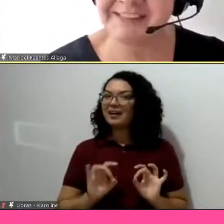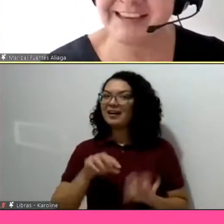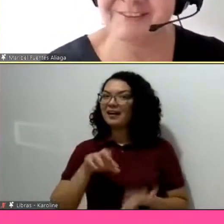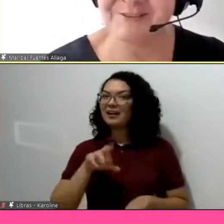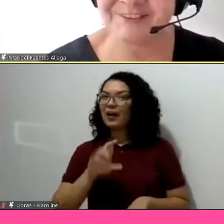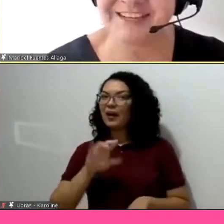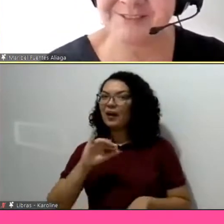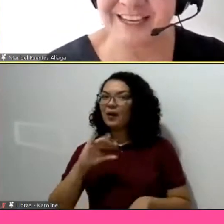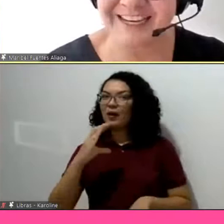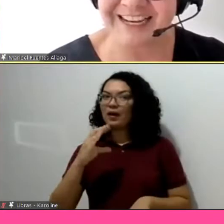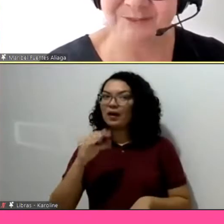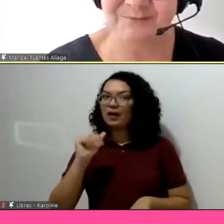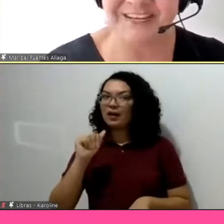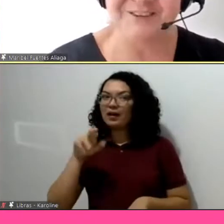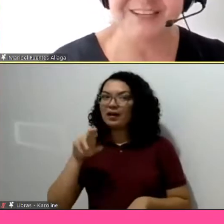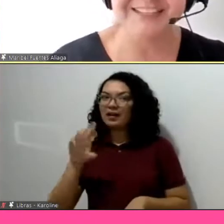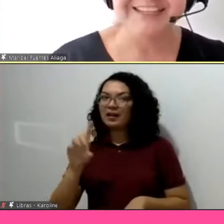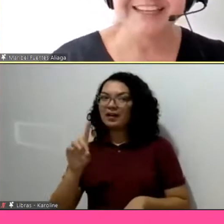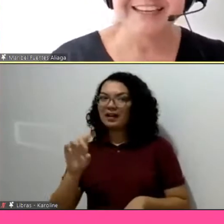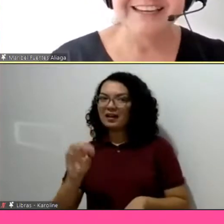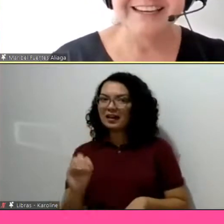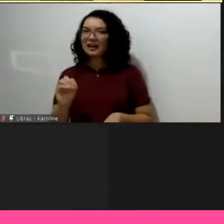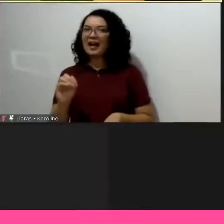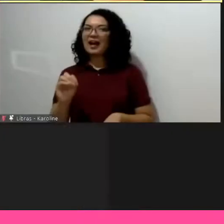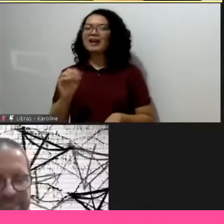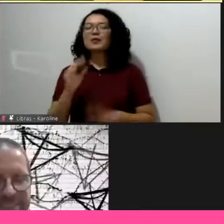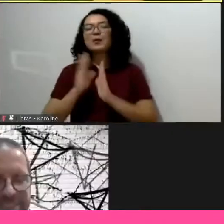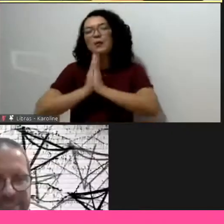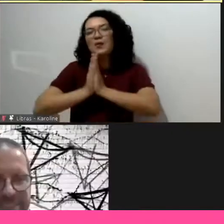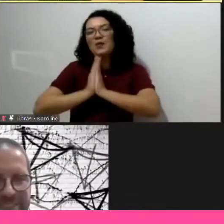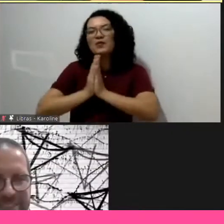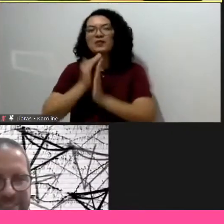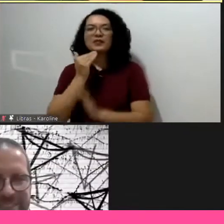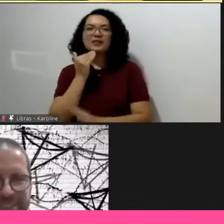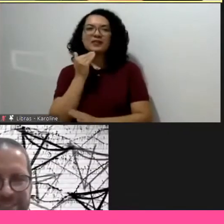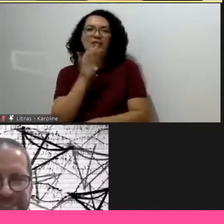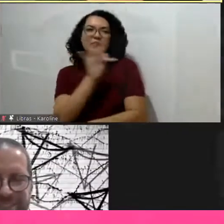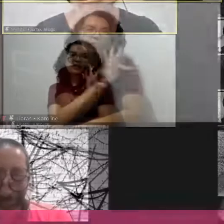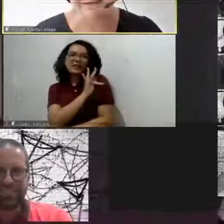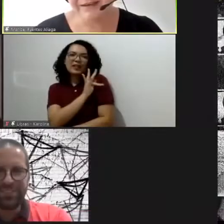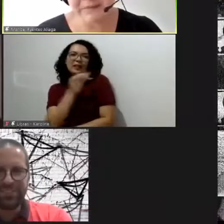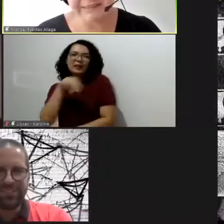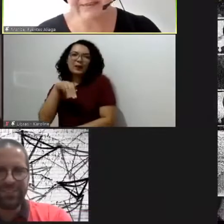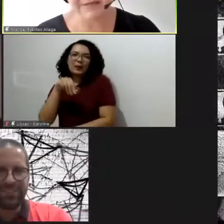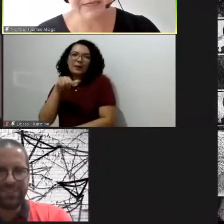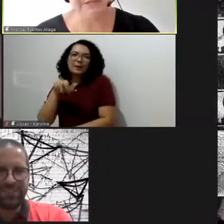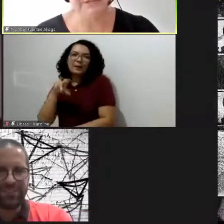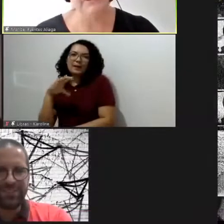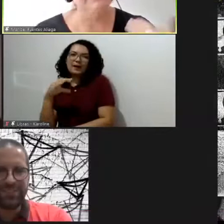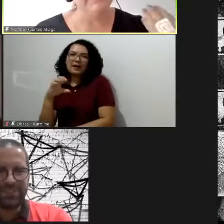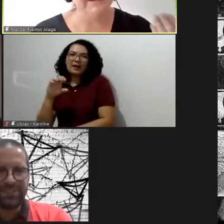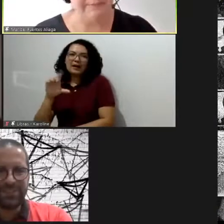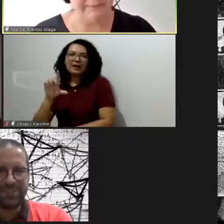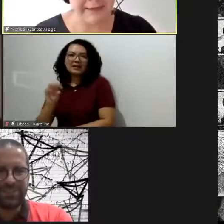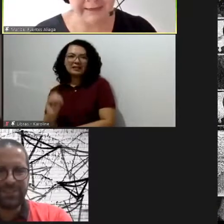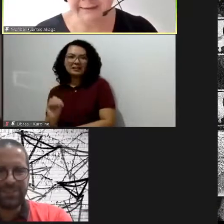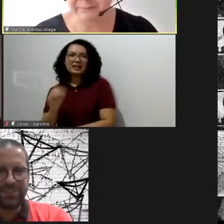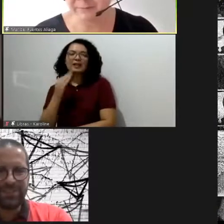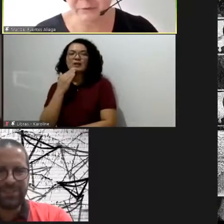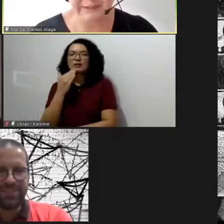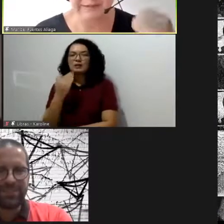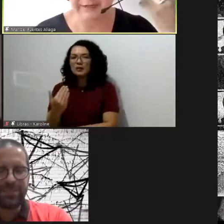por favor, Marcelo, traz o Ricardo para nós. Eu queria agradecer imensamente a